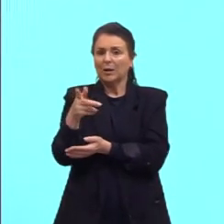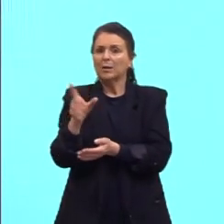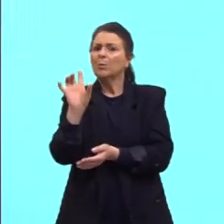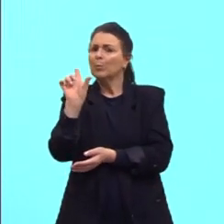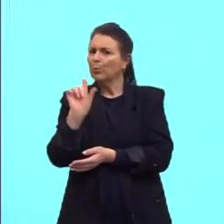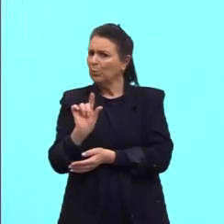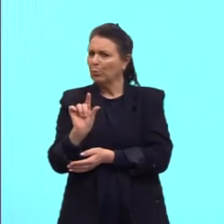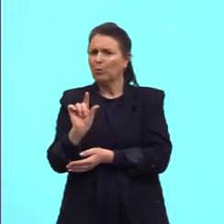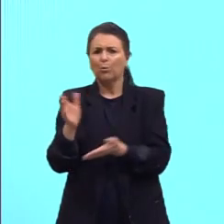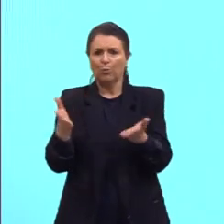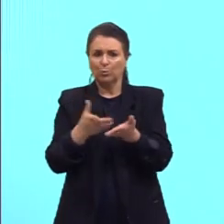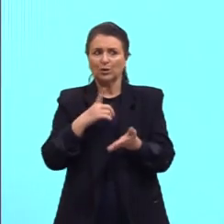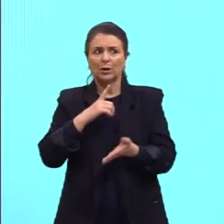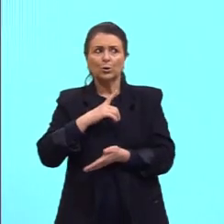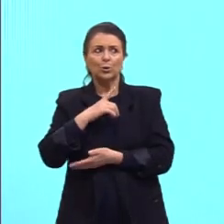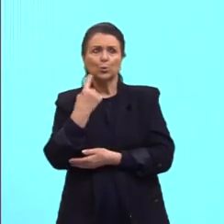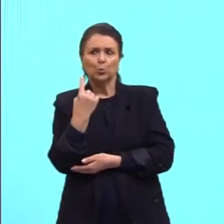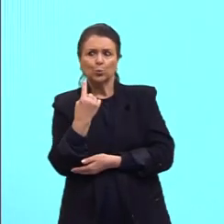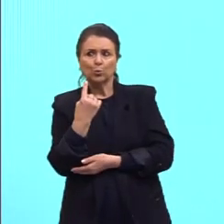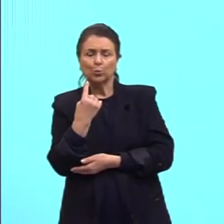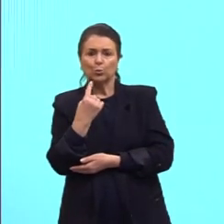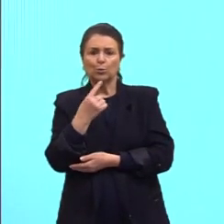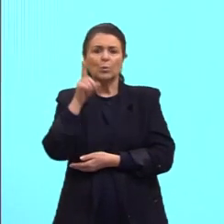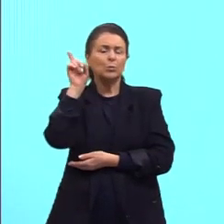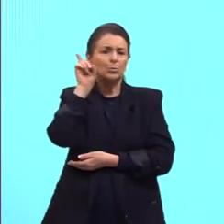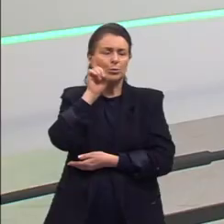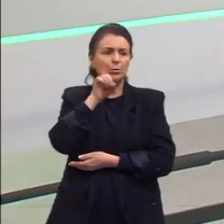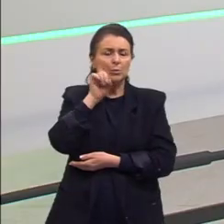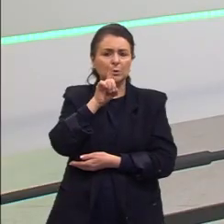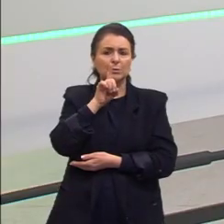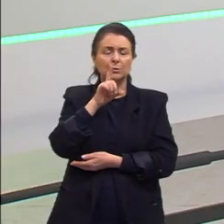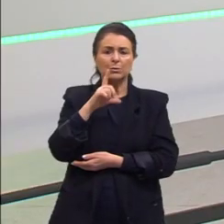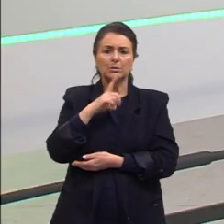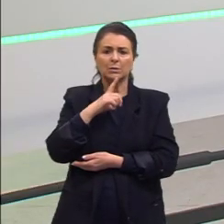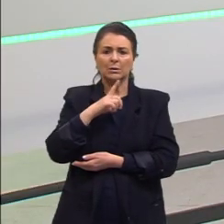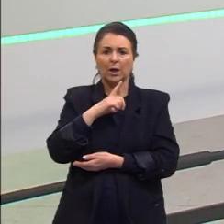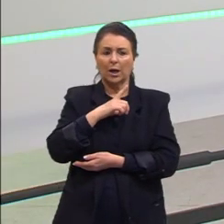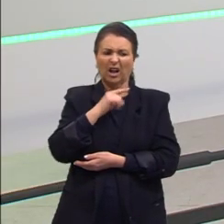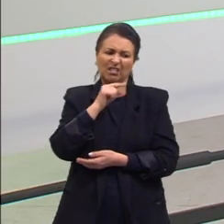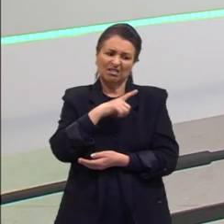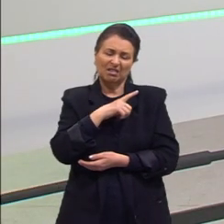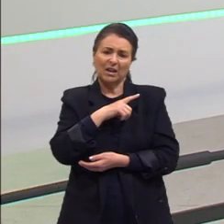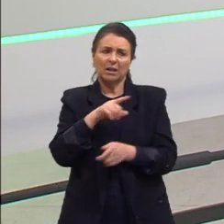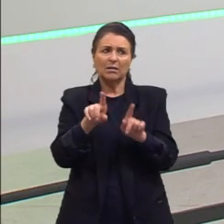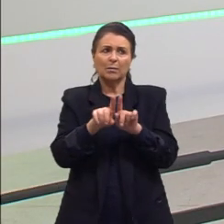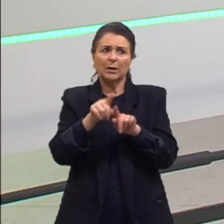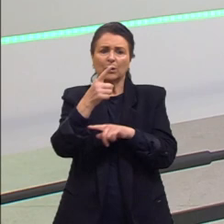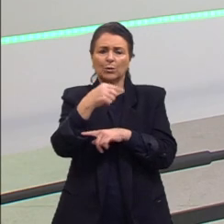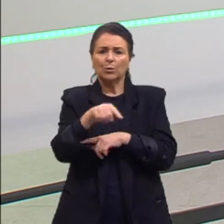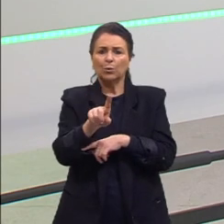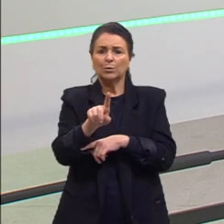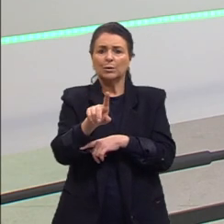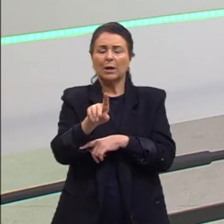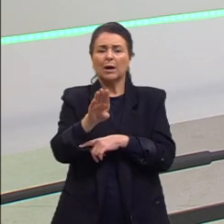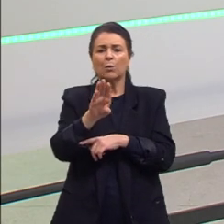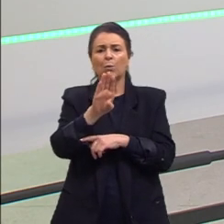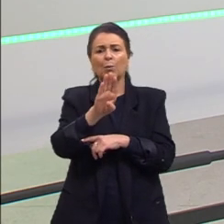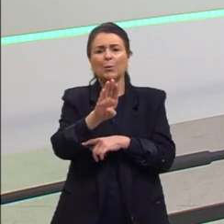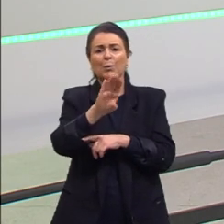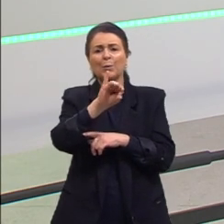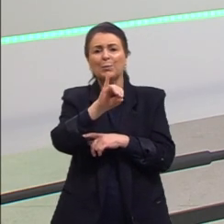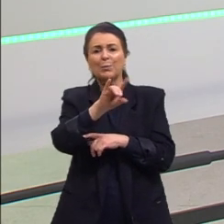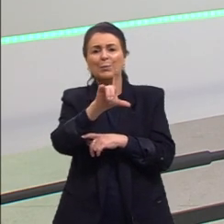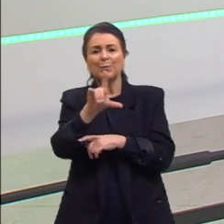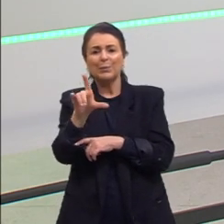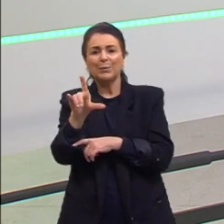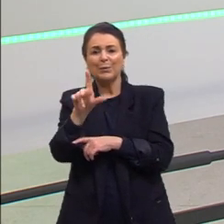Tem um que está nos Estados Unidos, lá com o pessoal que tem o poder. Tem um que eu sei que está com Bill Gates, mas são bem poucos